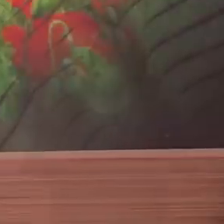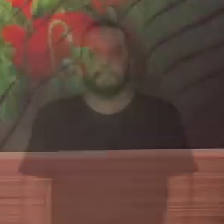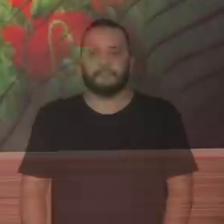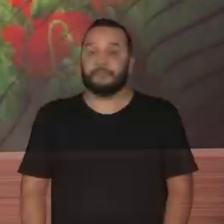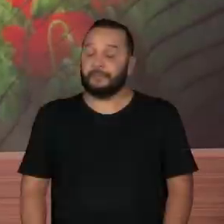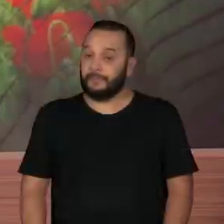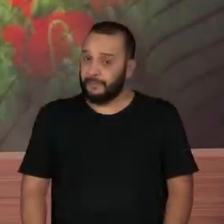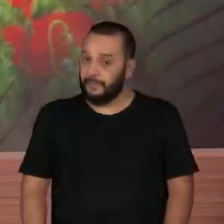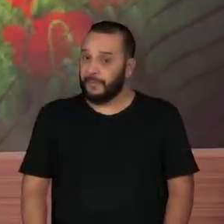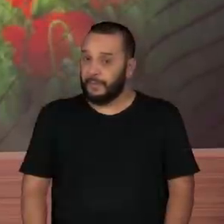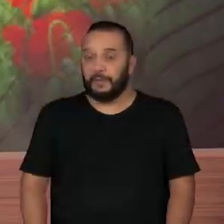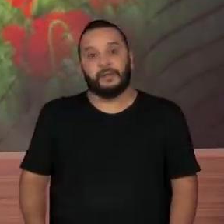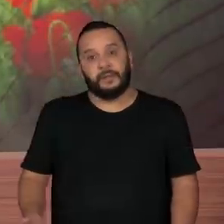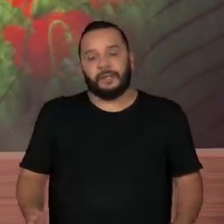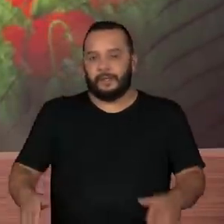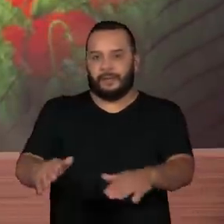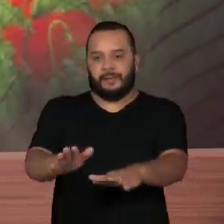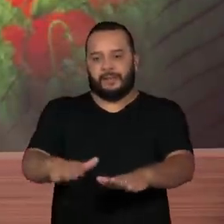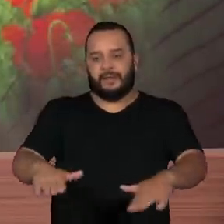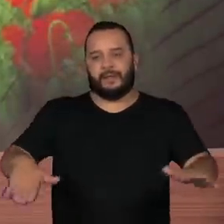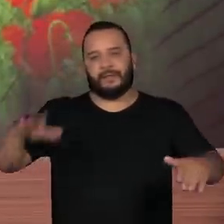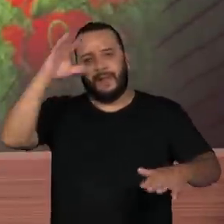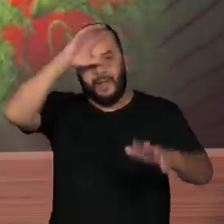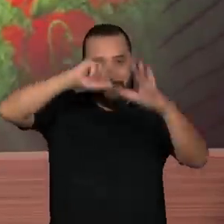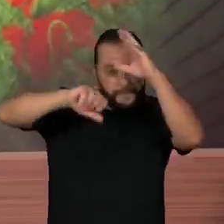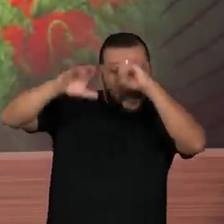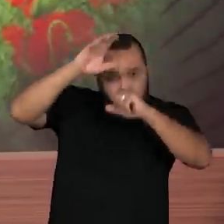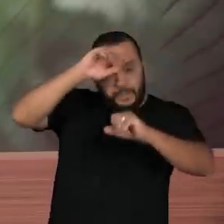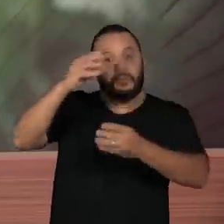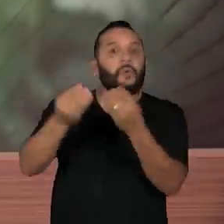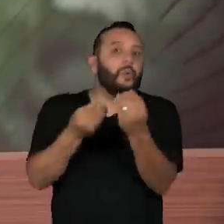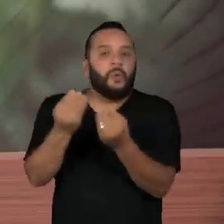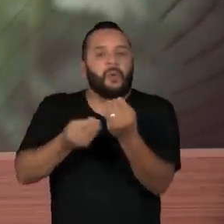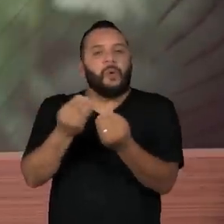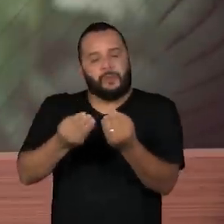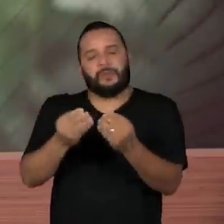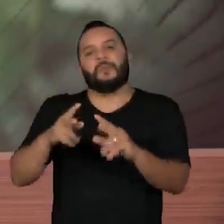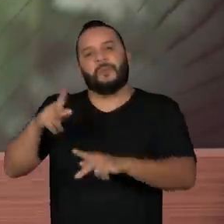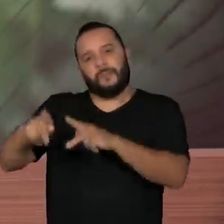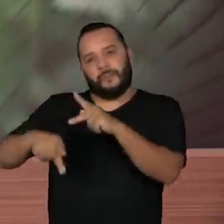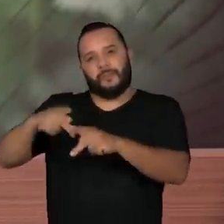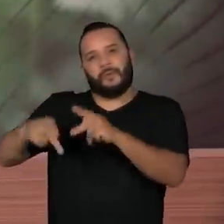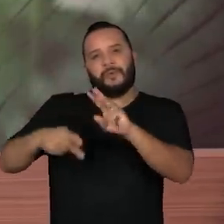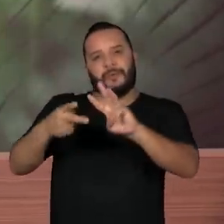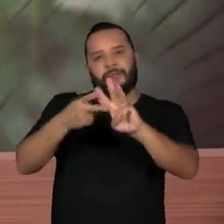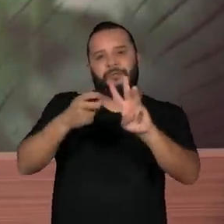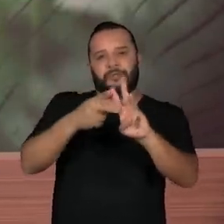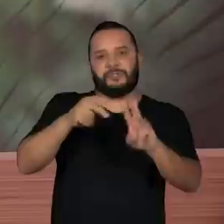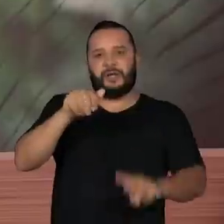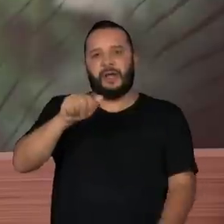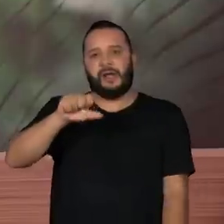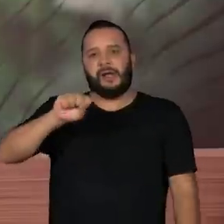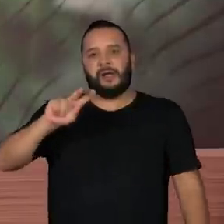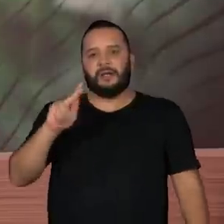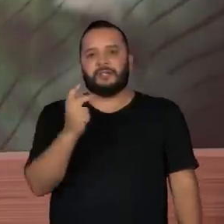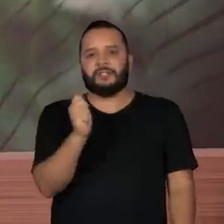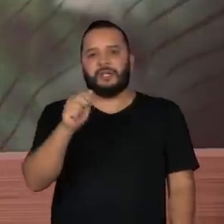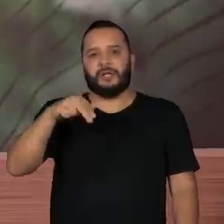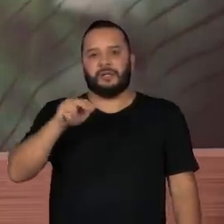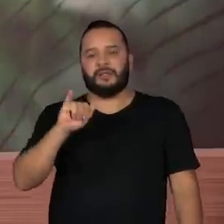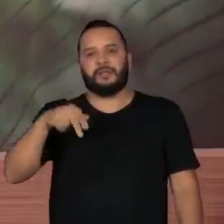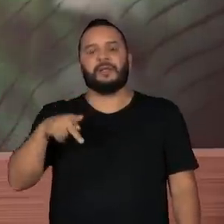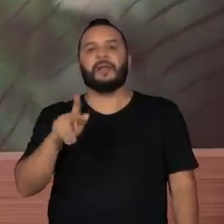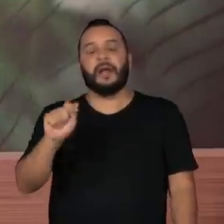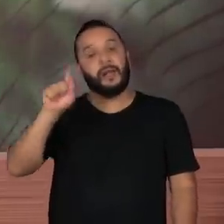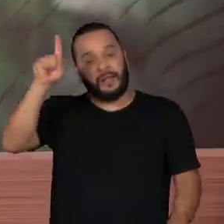O aprendizado das crianças na Escola Indígena do Povo Axaninca, no Acre. Veja na reportagem de Laís Duarte,